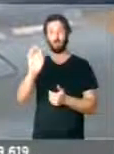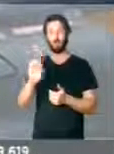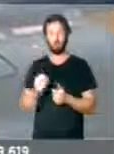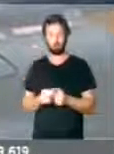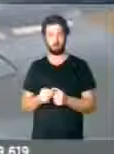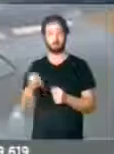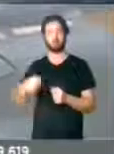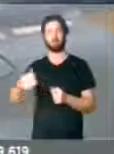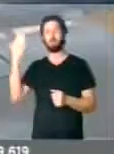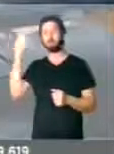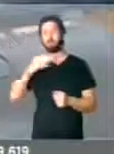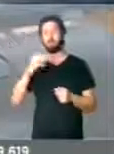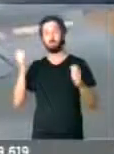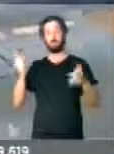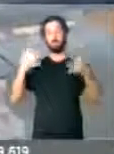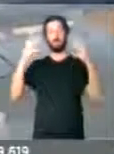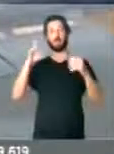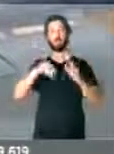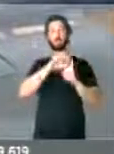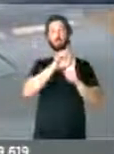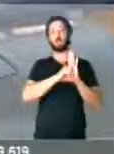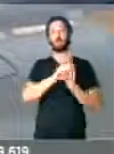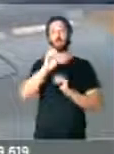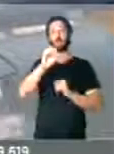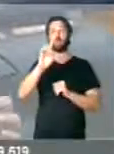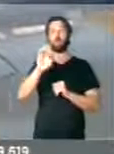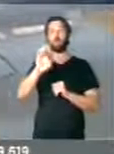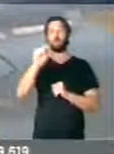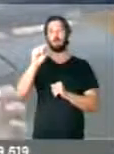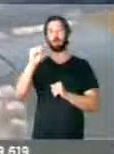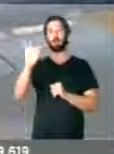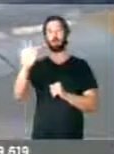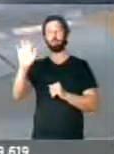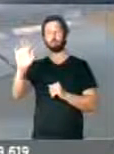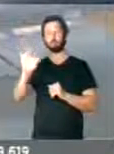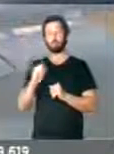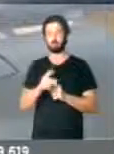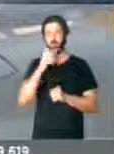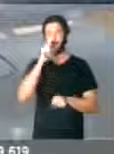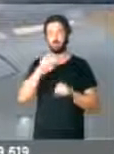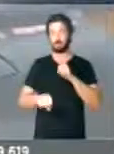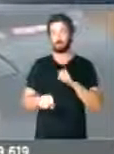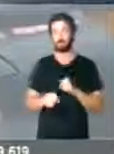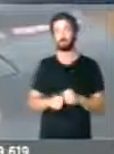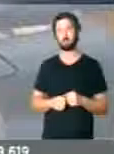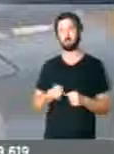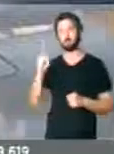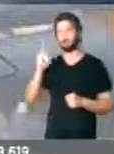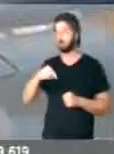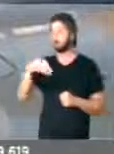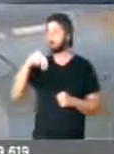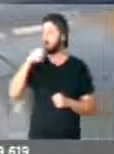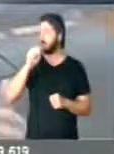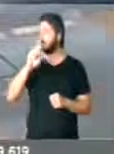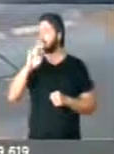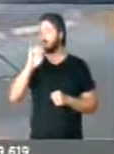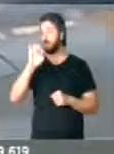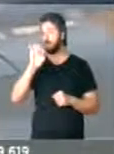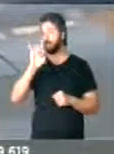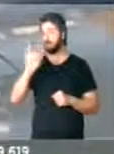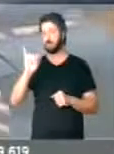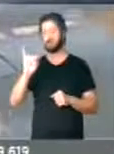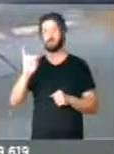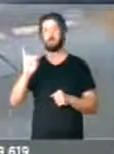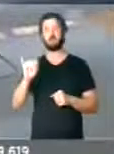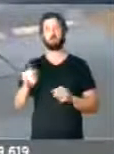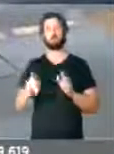milagre, por um decreto que se chama o ódio à fé, como se o Bispo tenha sido assassinado, ele é o mártirin daqueles que odeiam a